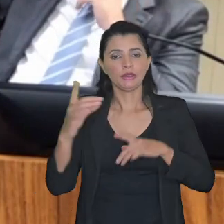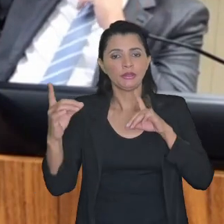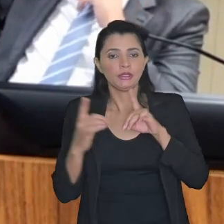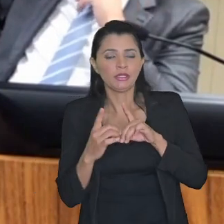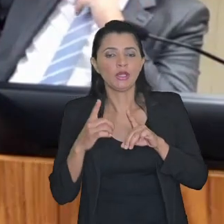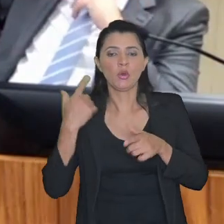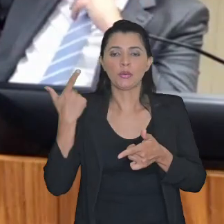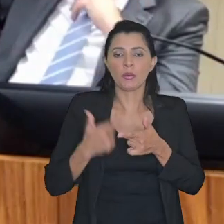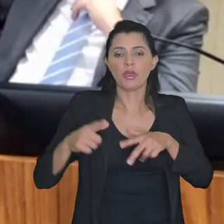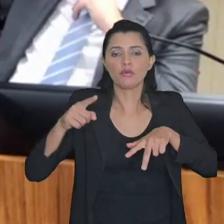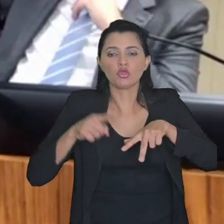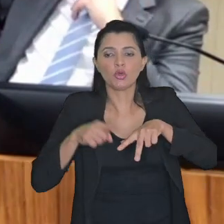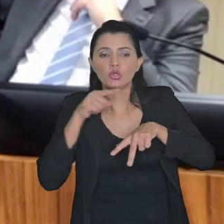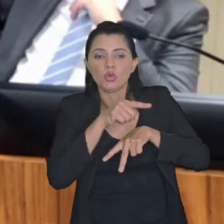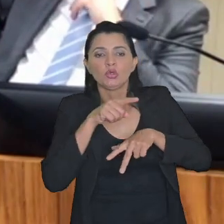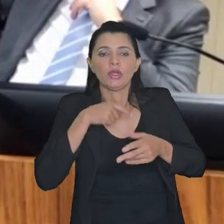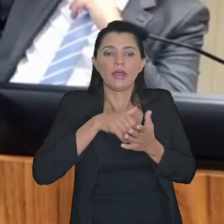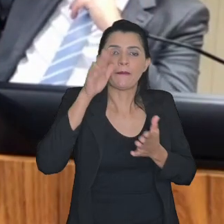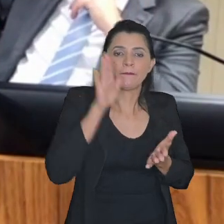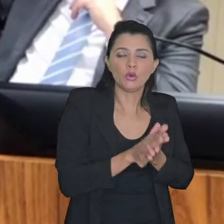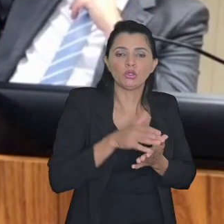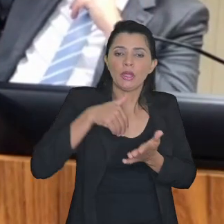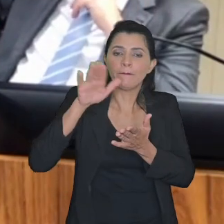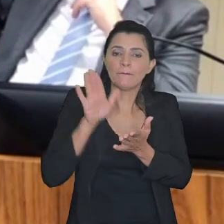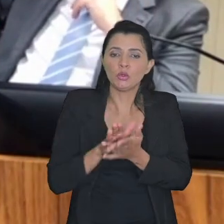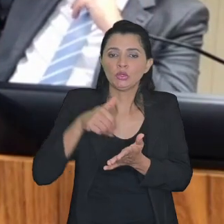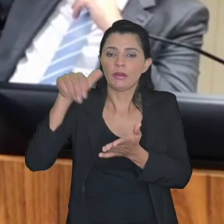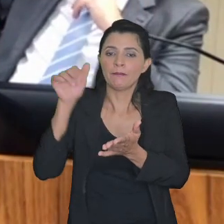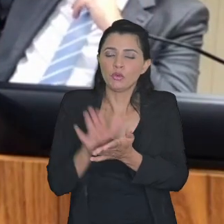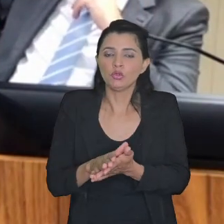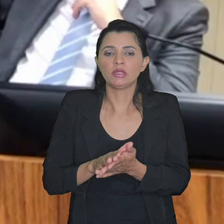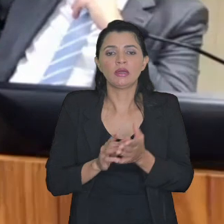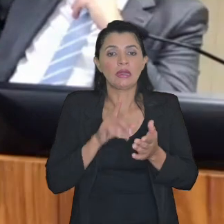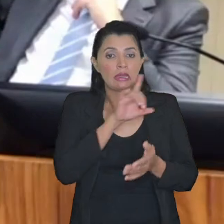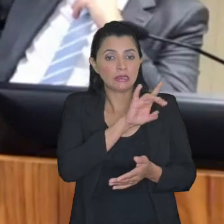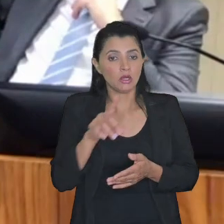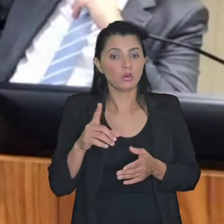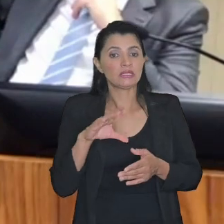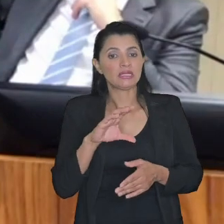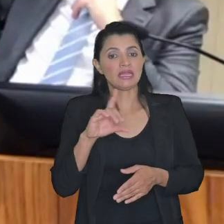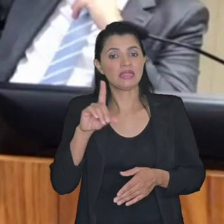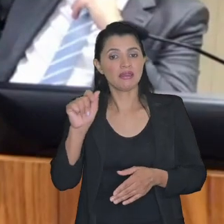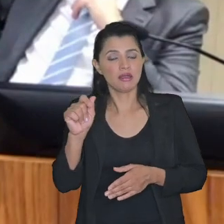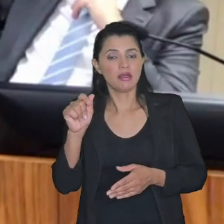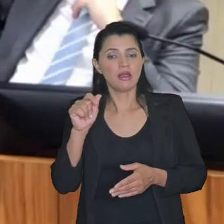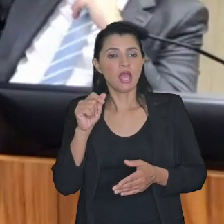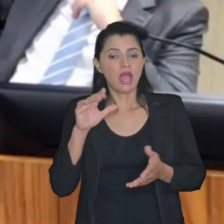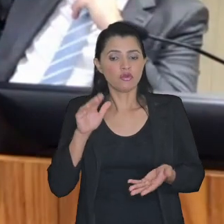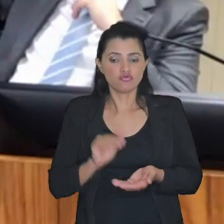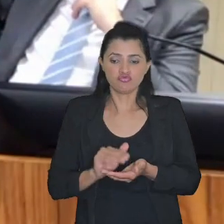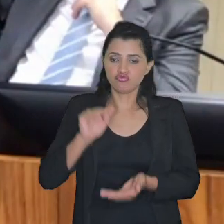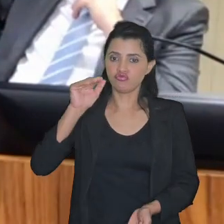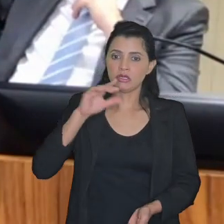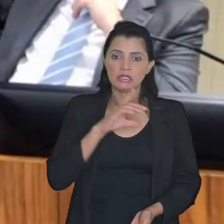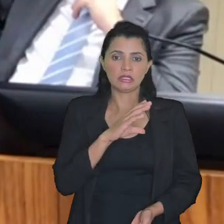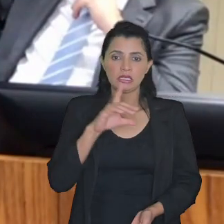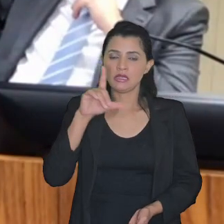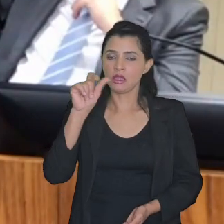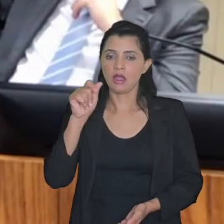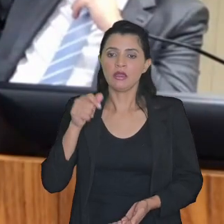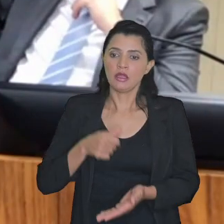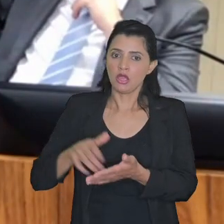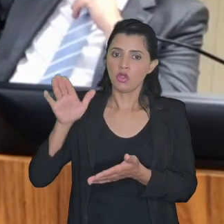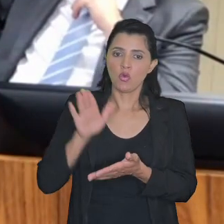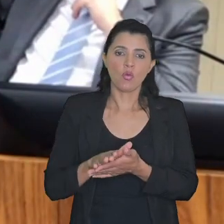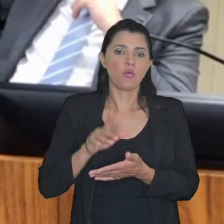problema de joelho do outro é outra multa e não atendeu o outro e cada multa vira uma CDA e aí junta todas essas CDAs e a juíza uma execução